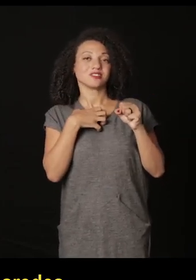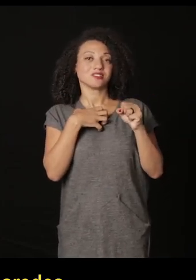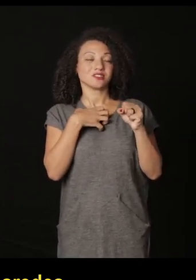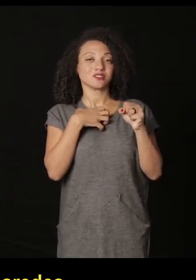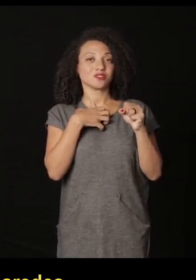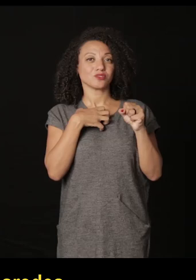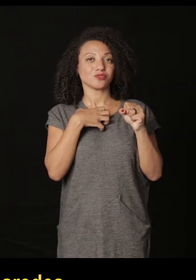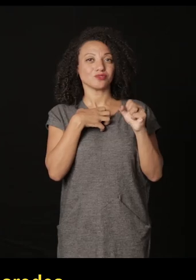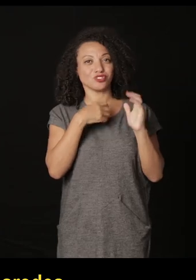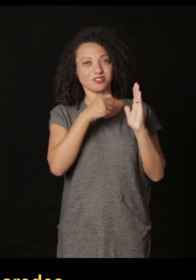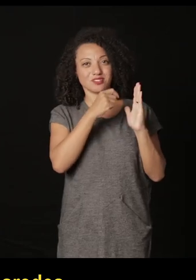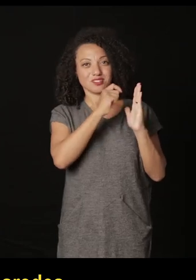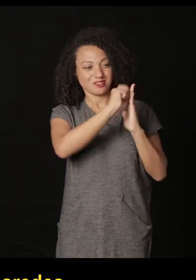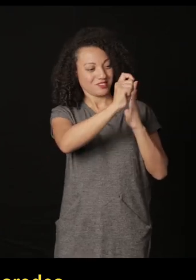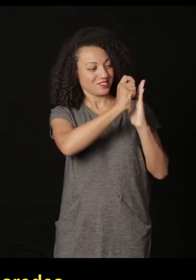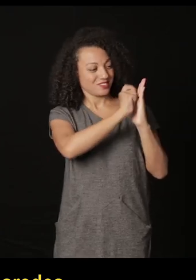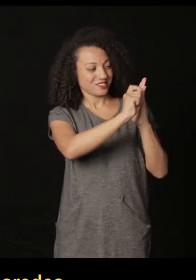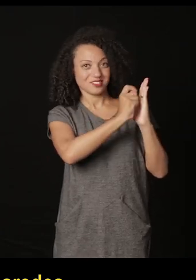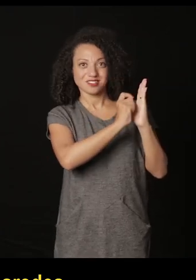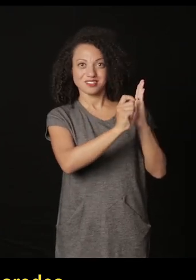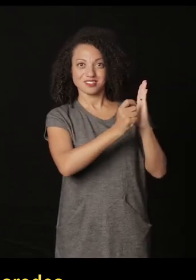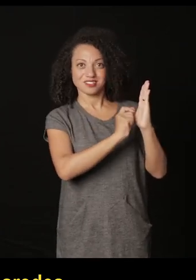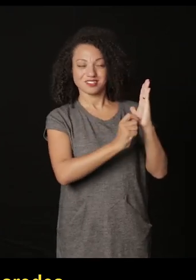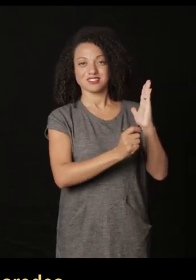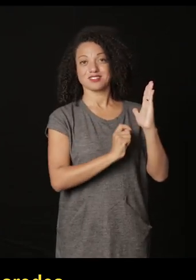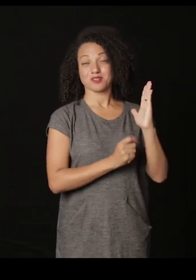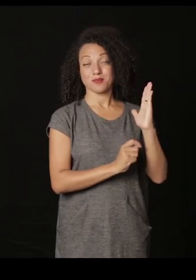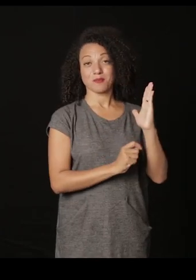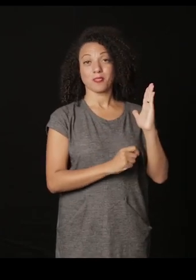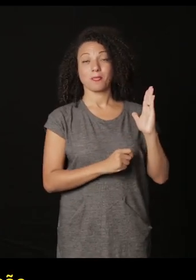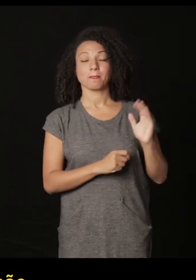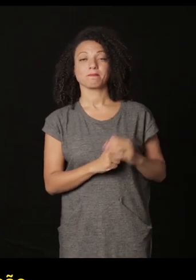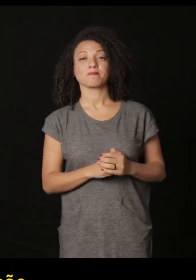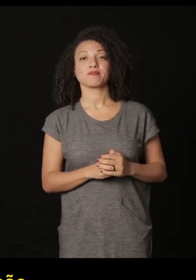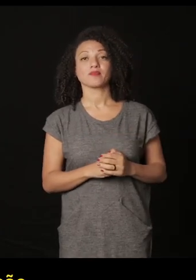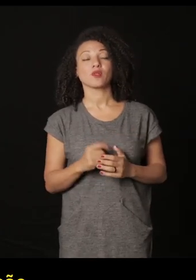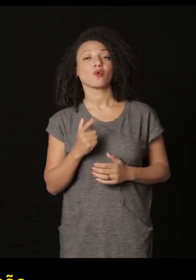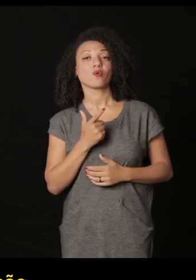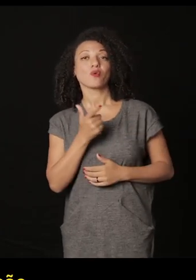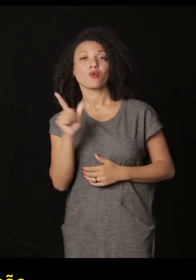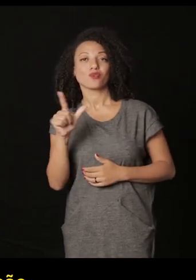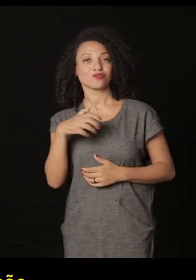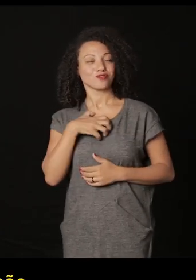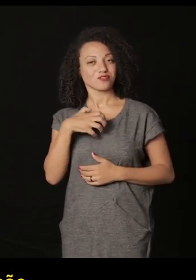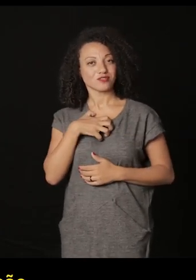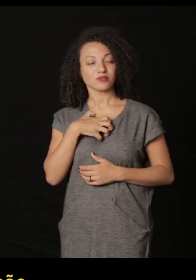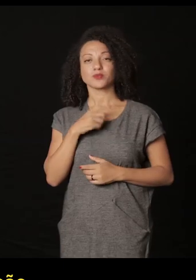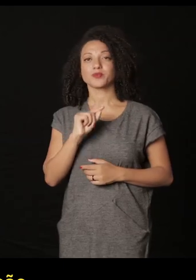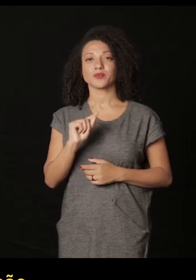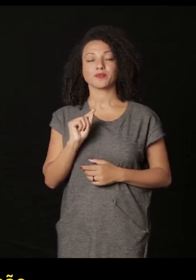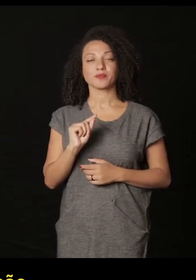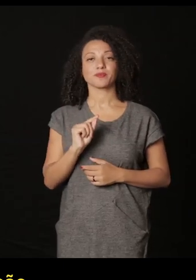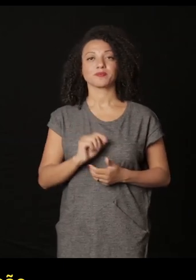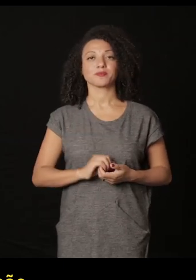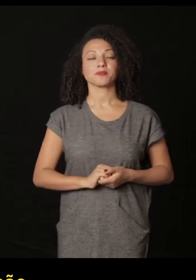escrita nas paredes uma outra versão uma edição